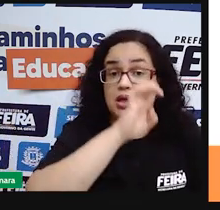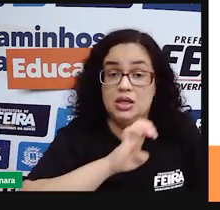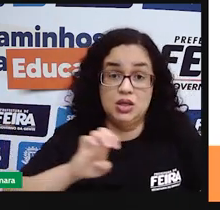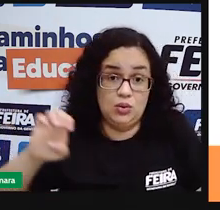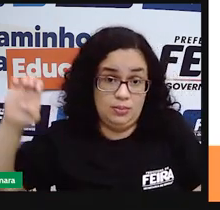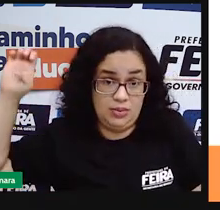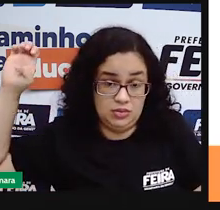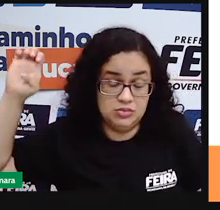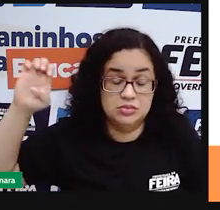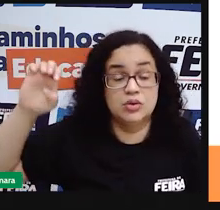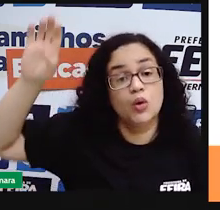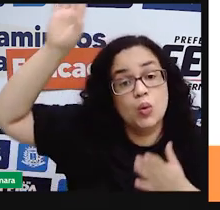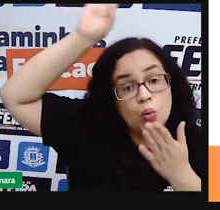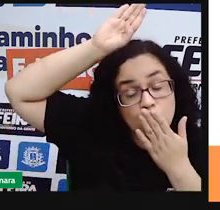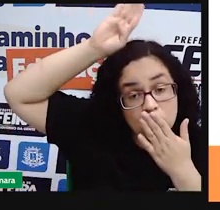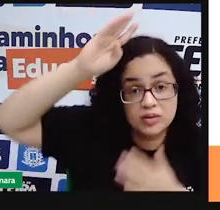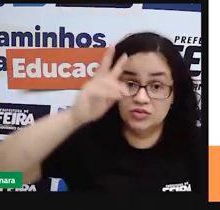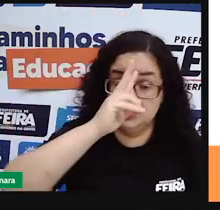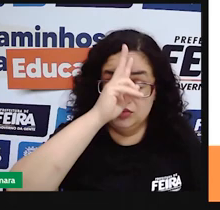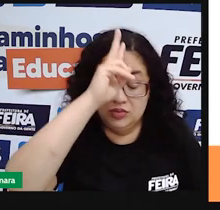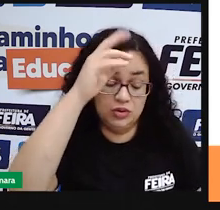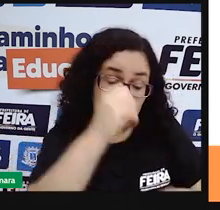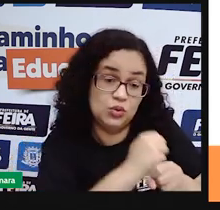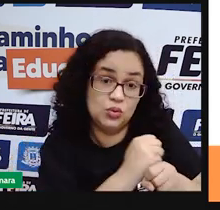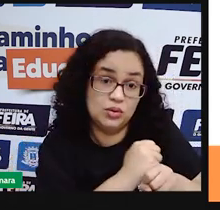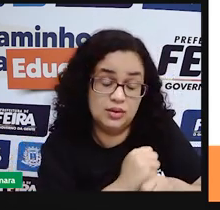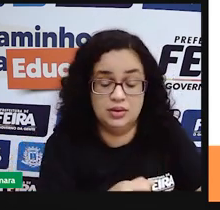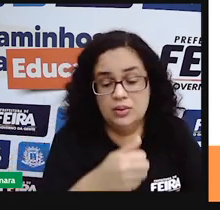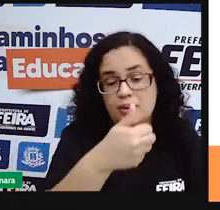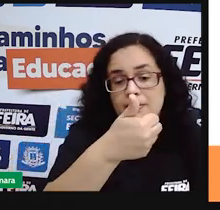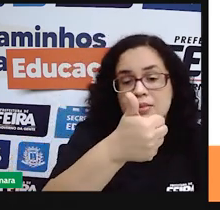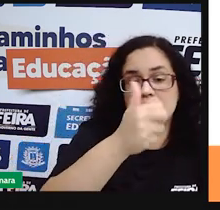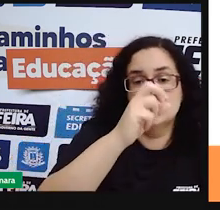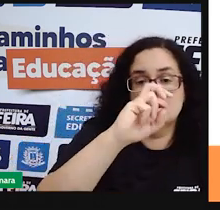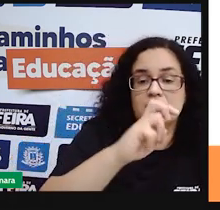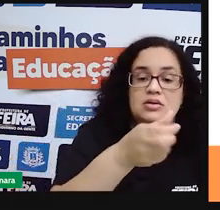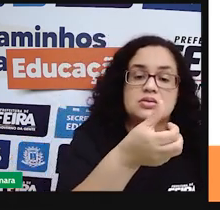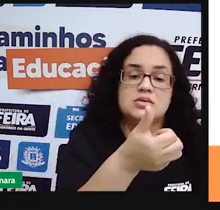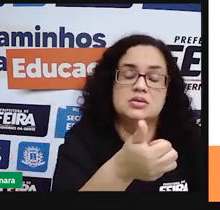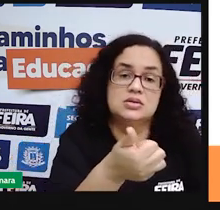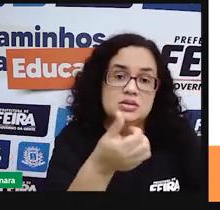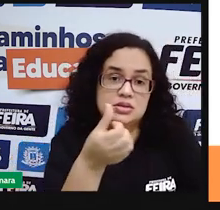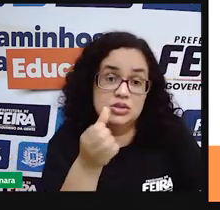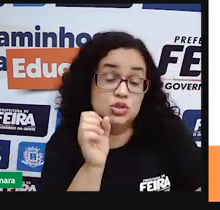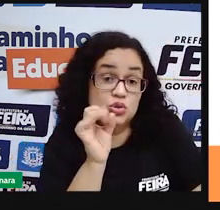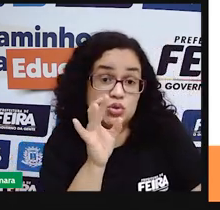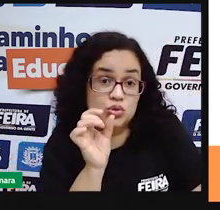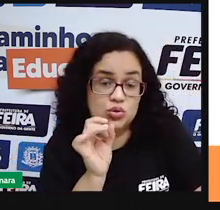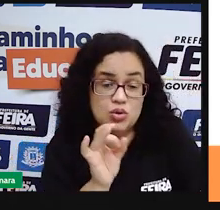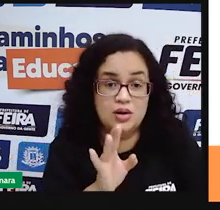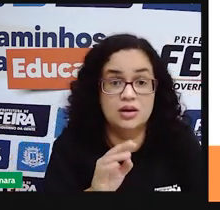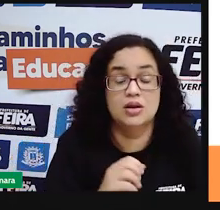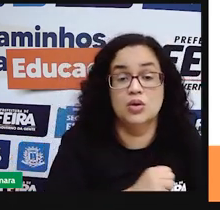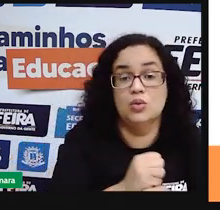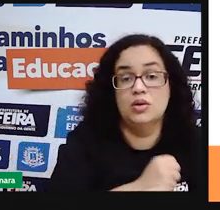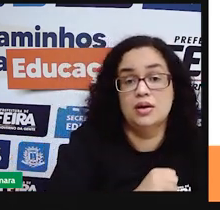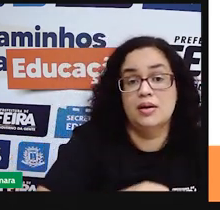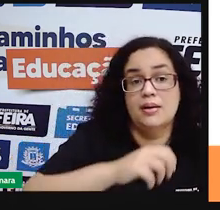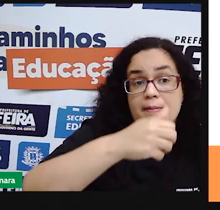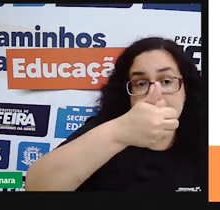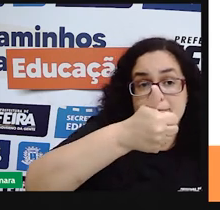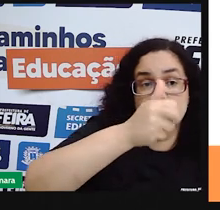força a partir de 1516. Somente no ano de 1531,